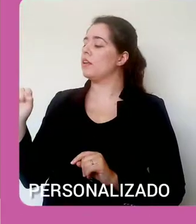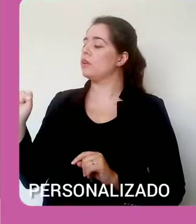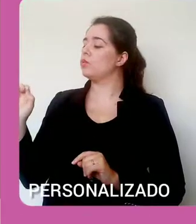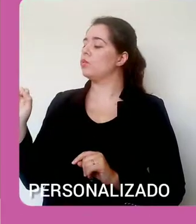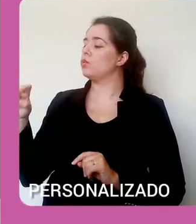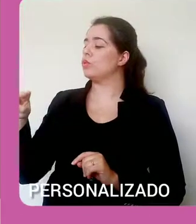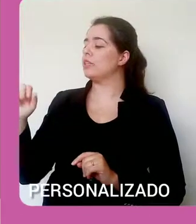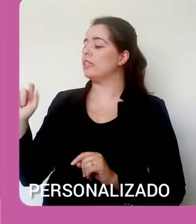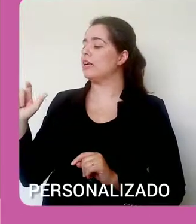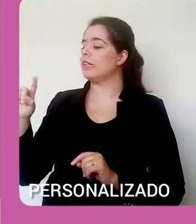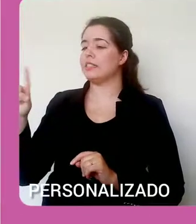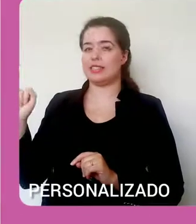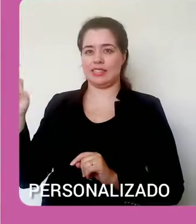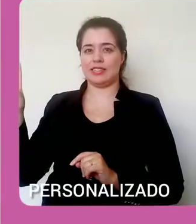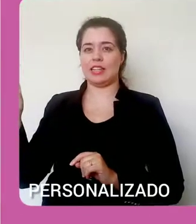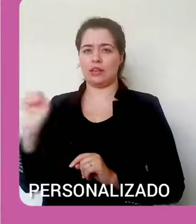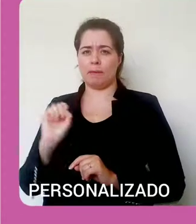aqui.